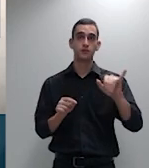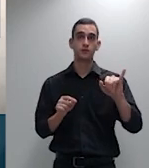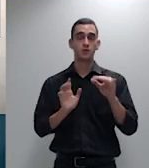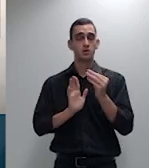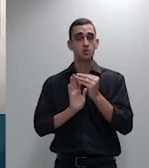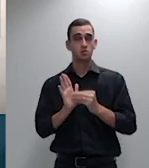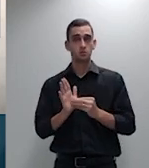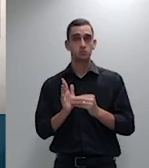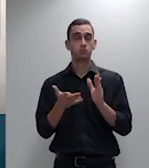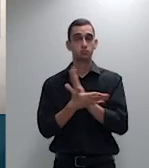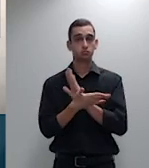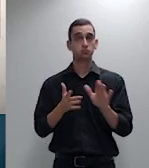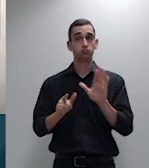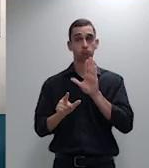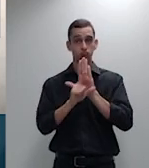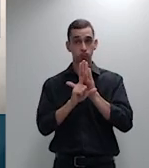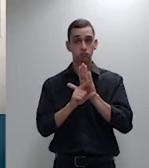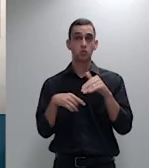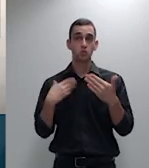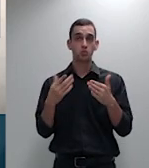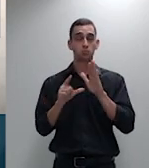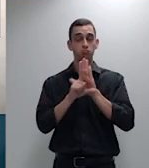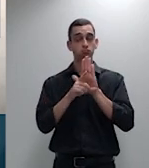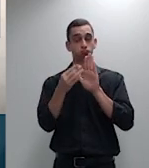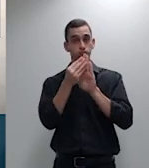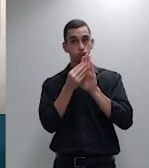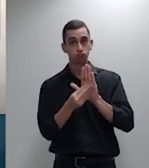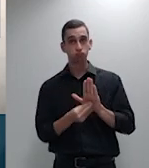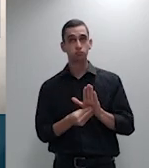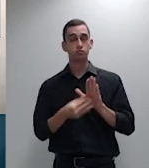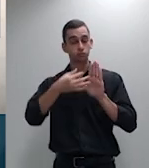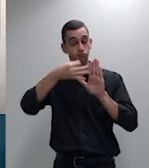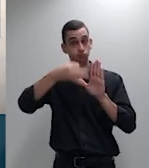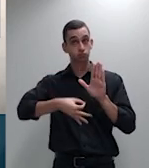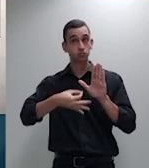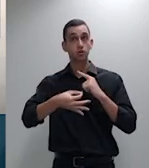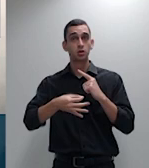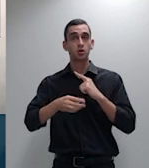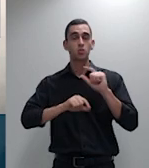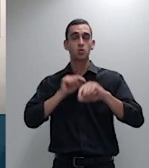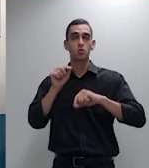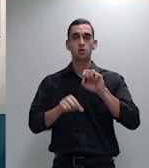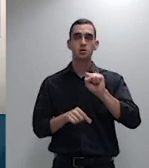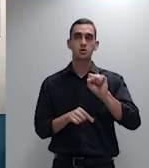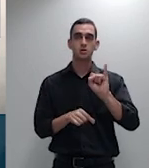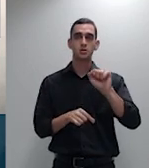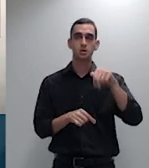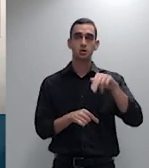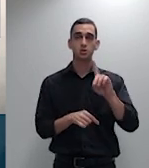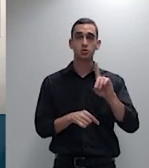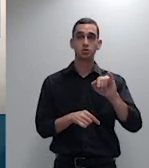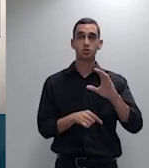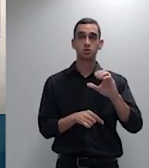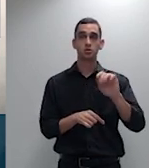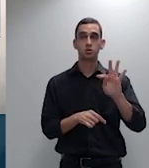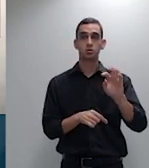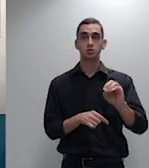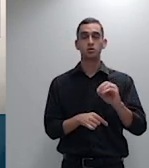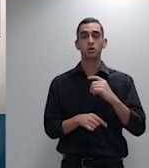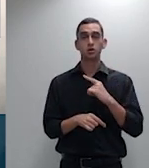NTRP o sindicato dos trabalhadores das empresas do ramo financeiro do grande ABC